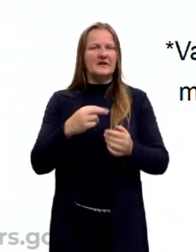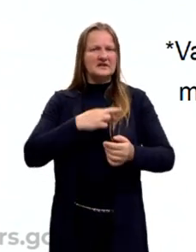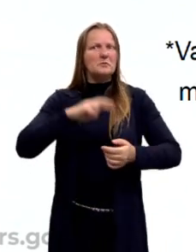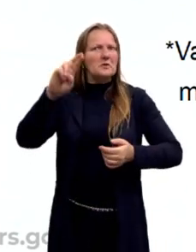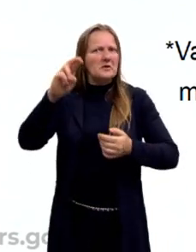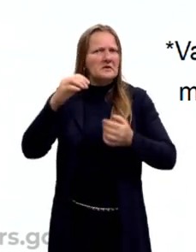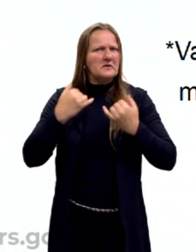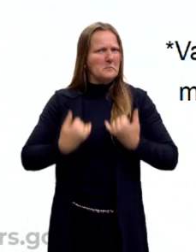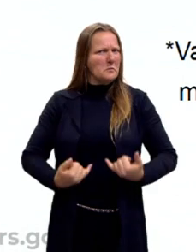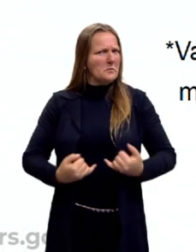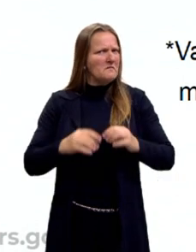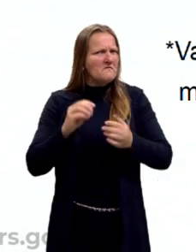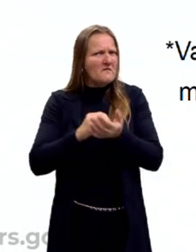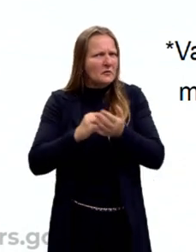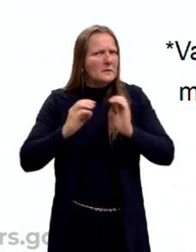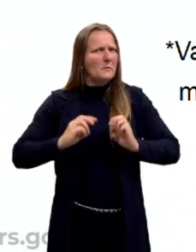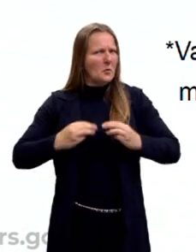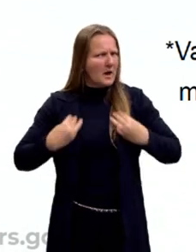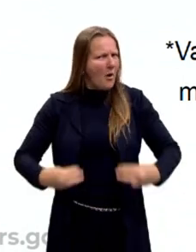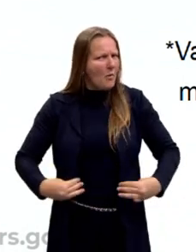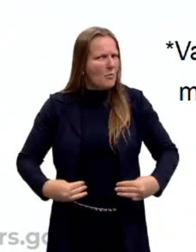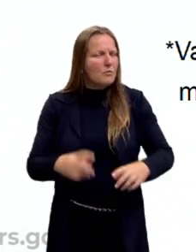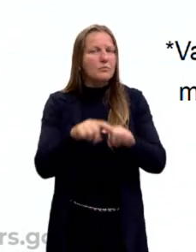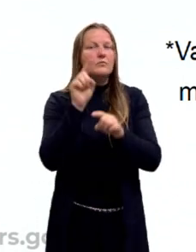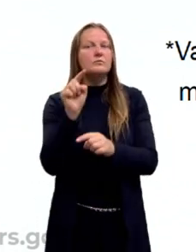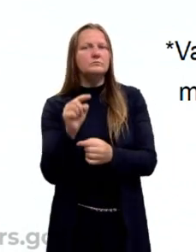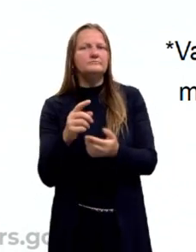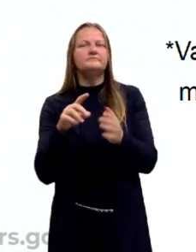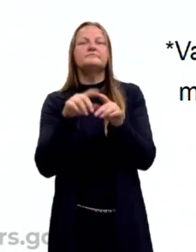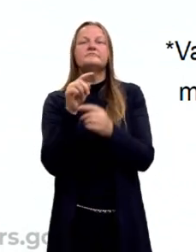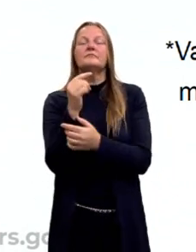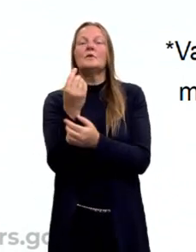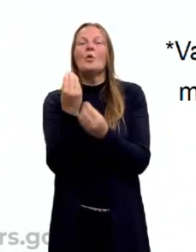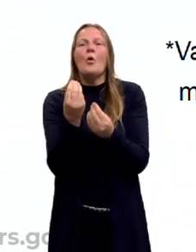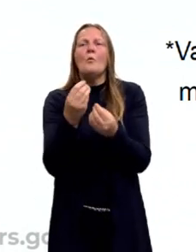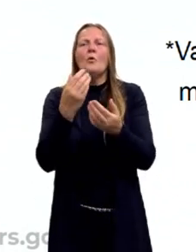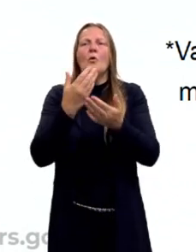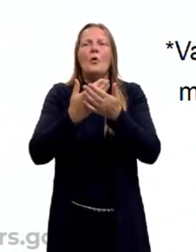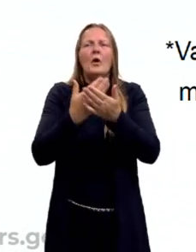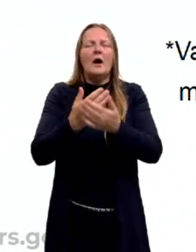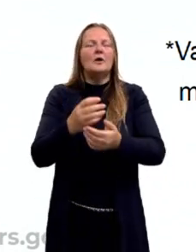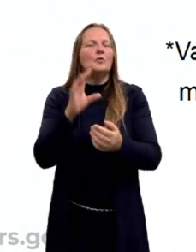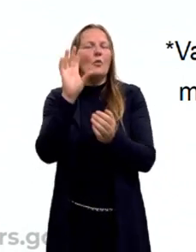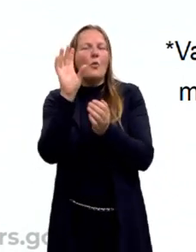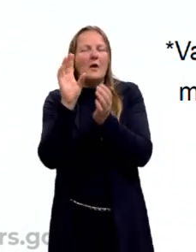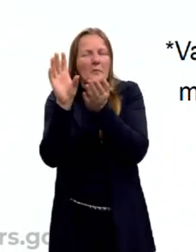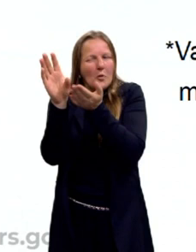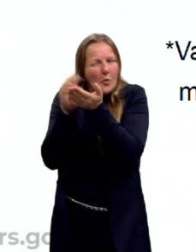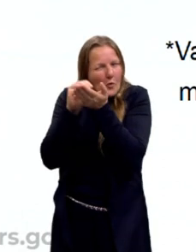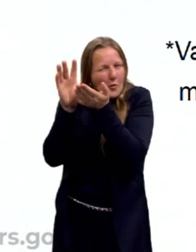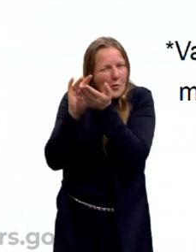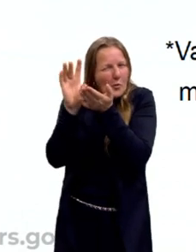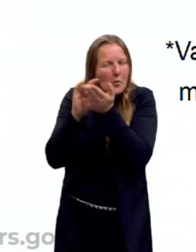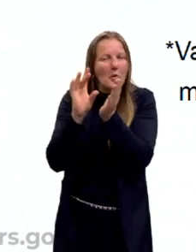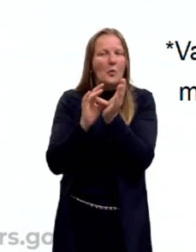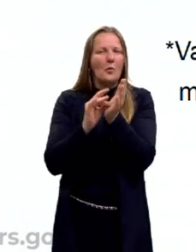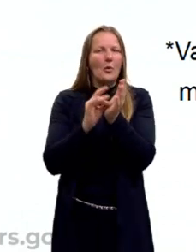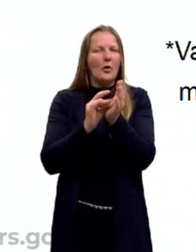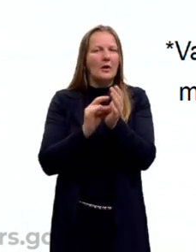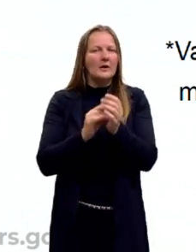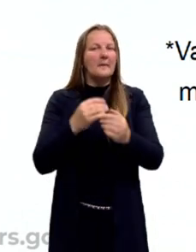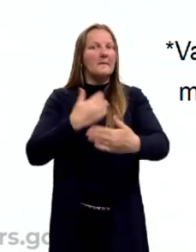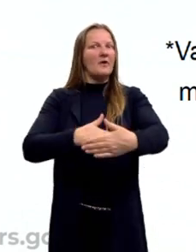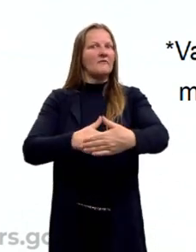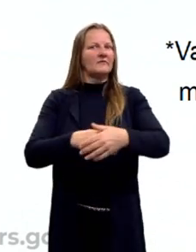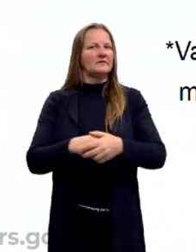imoral. Será que é assim? Como os alunos conseguem colar nas provas? Então, olha, já se supõe que os alunos